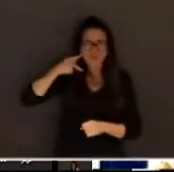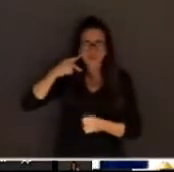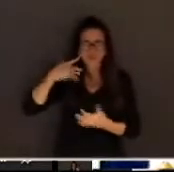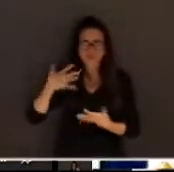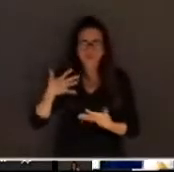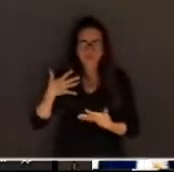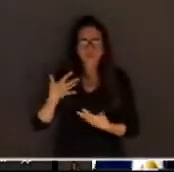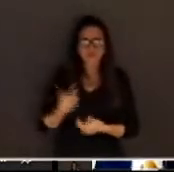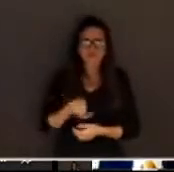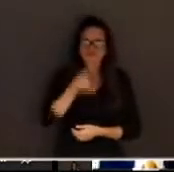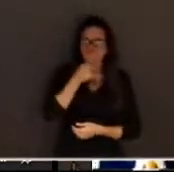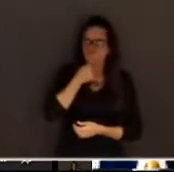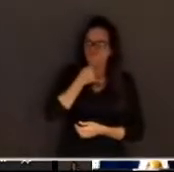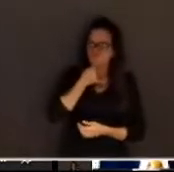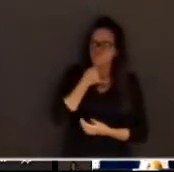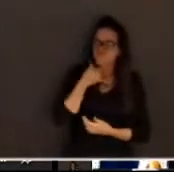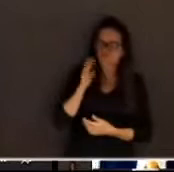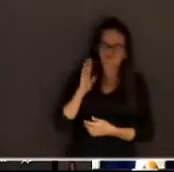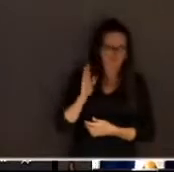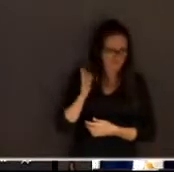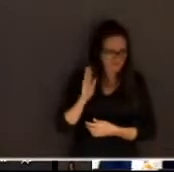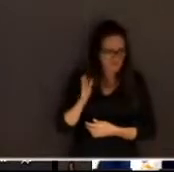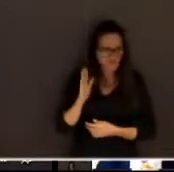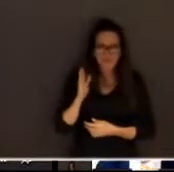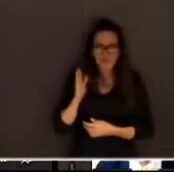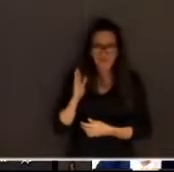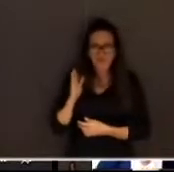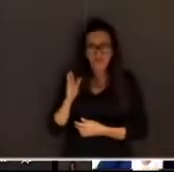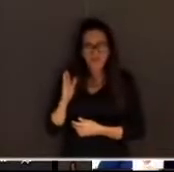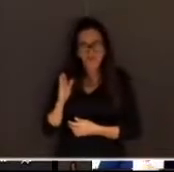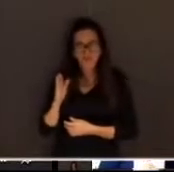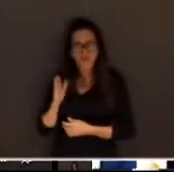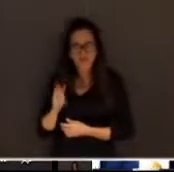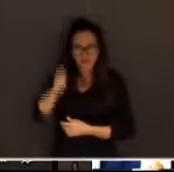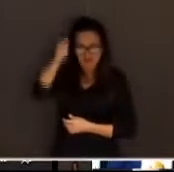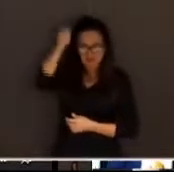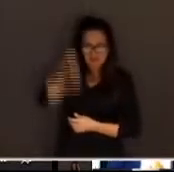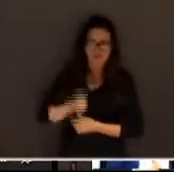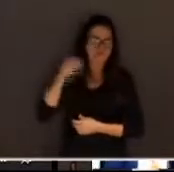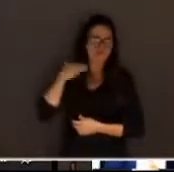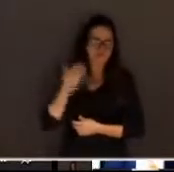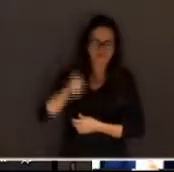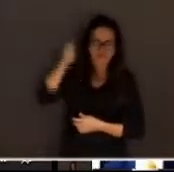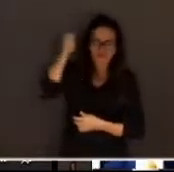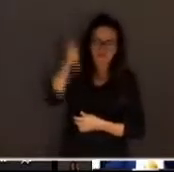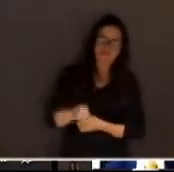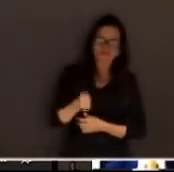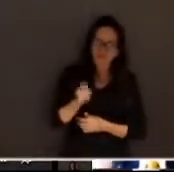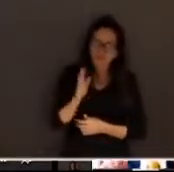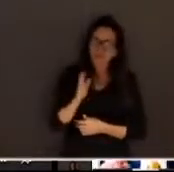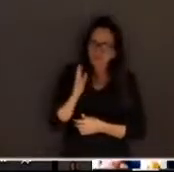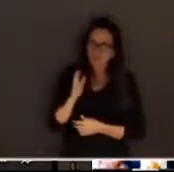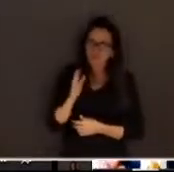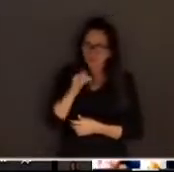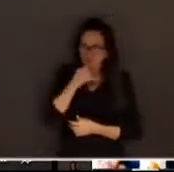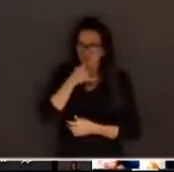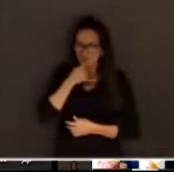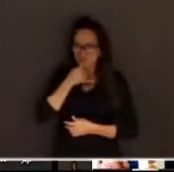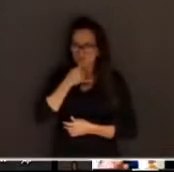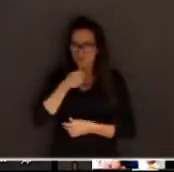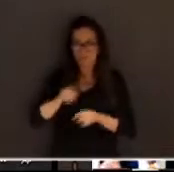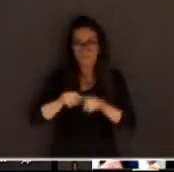me decepcionei muito com decisões da magistratura togada. Mas eu nunca,